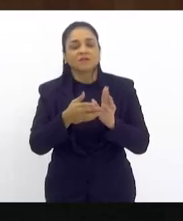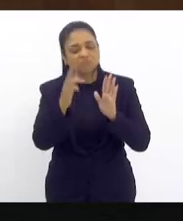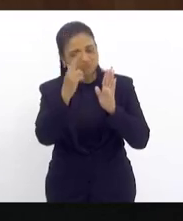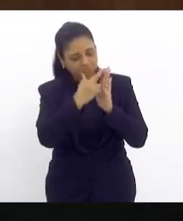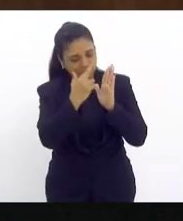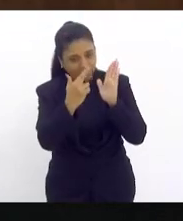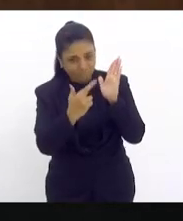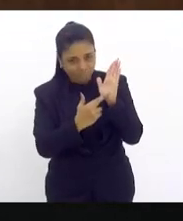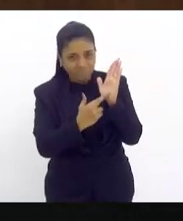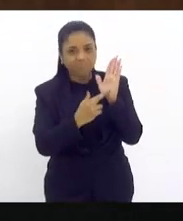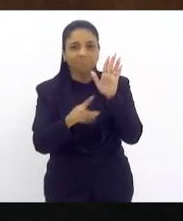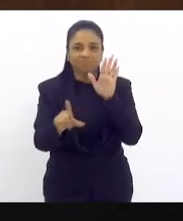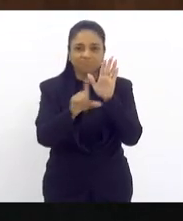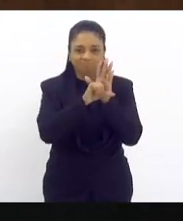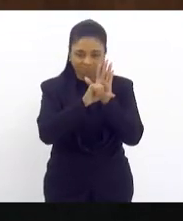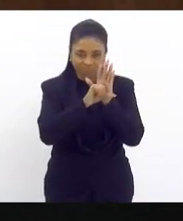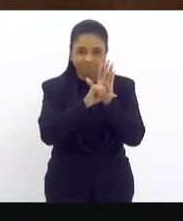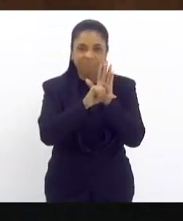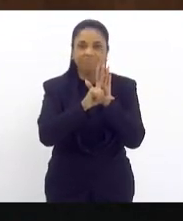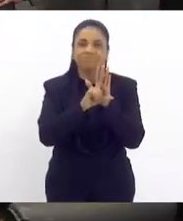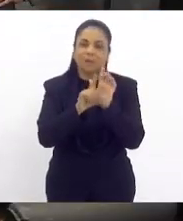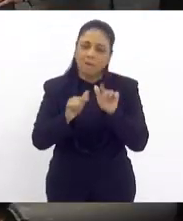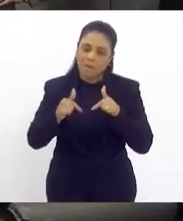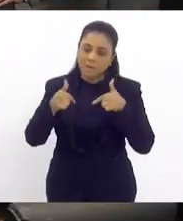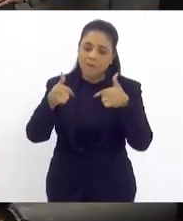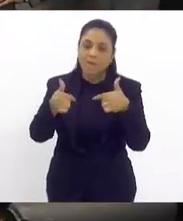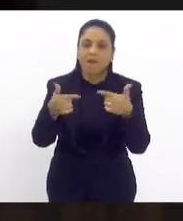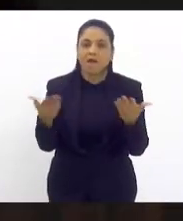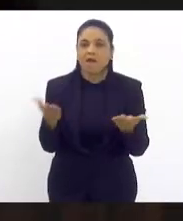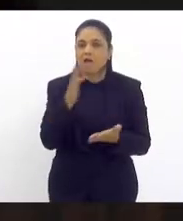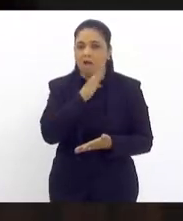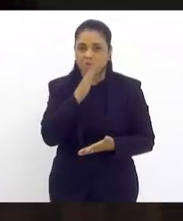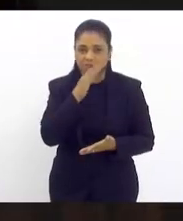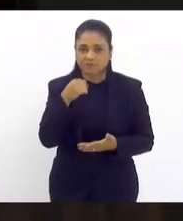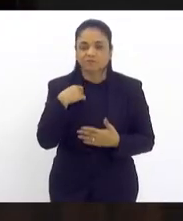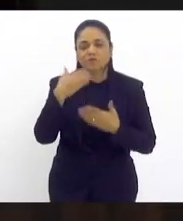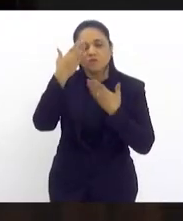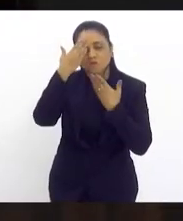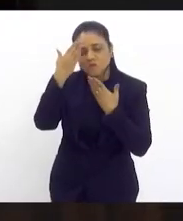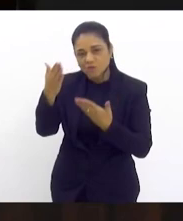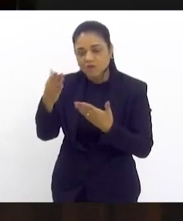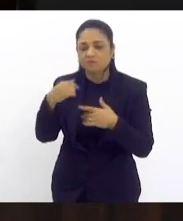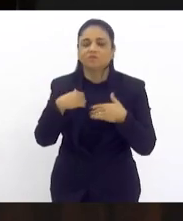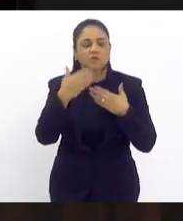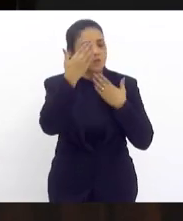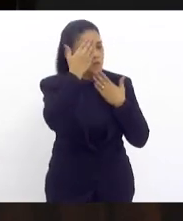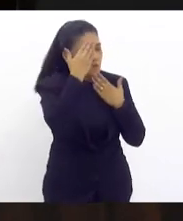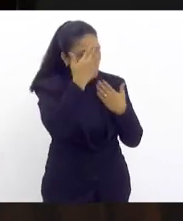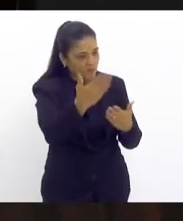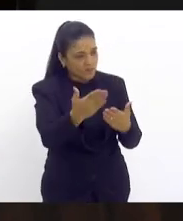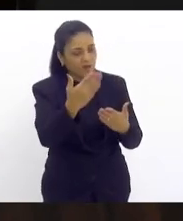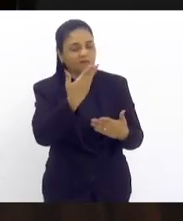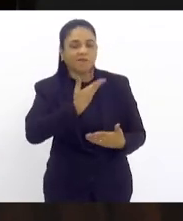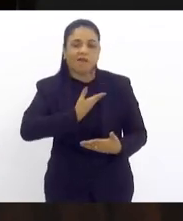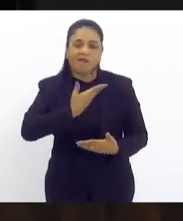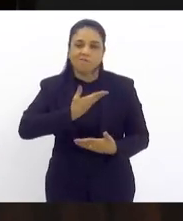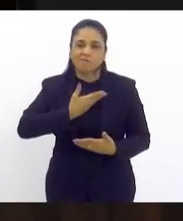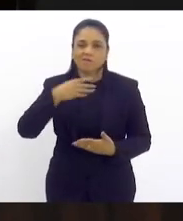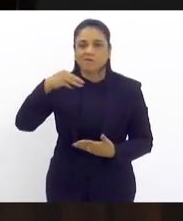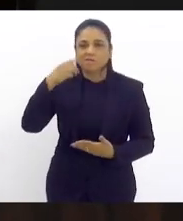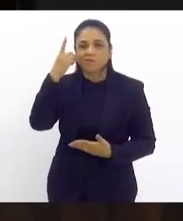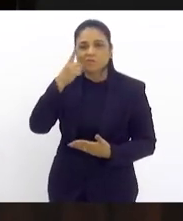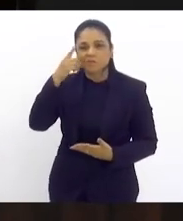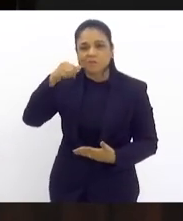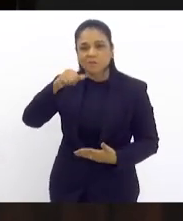regulamentado e aplicado imediatamente. Muito obrigada. Obrigado pelas observações, querida amiga, deputada Marta Rocha.